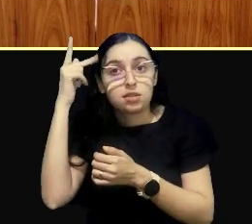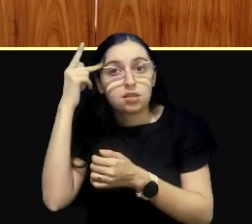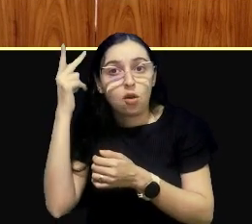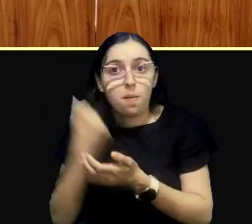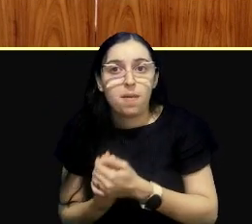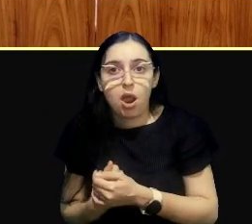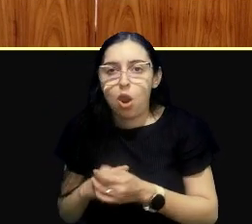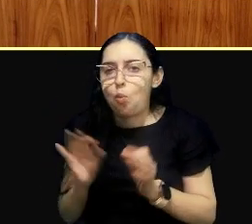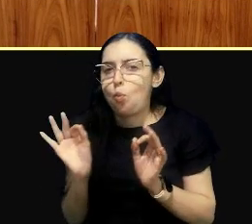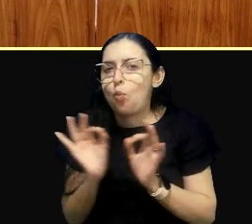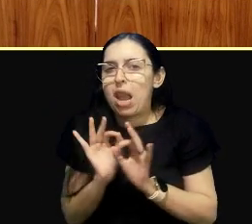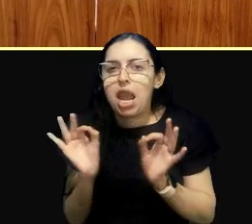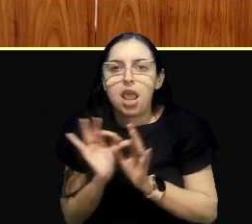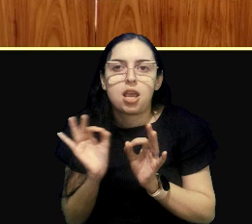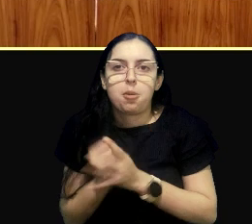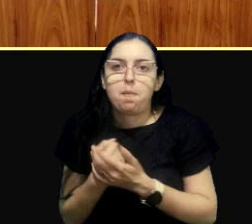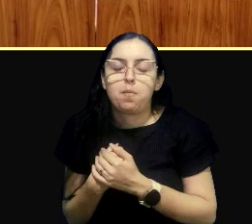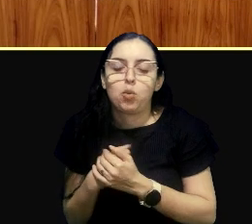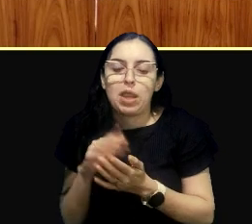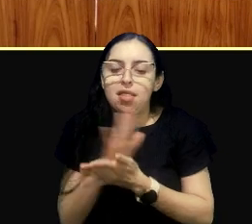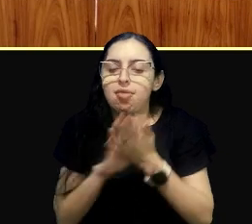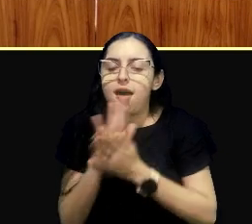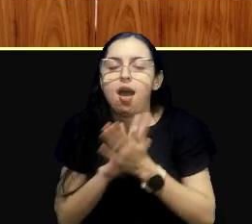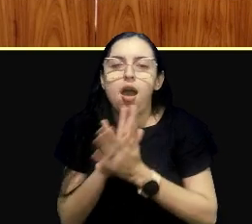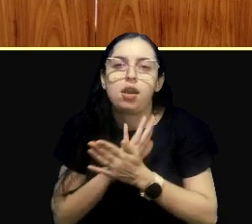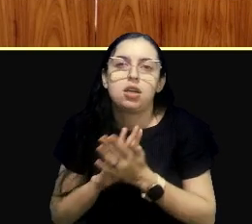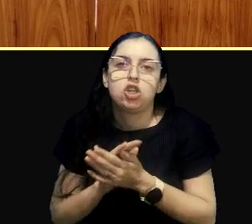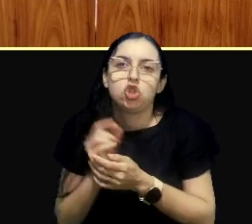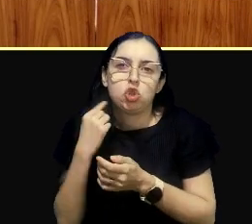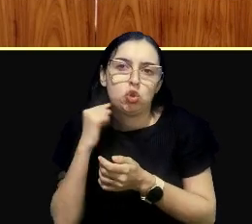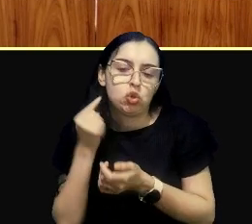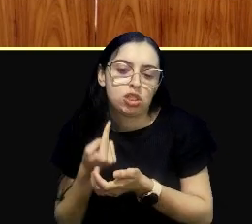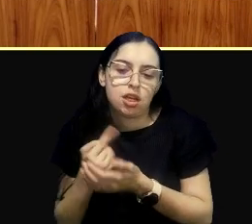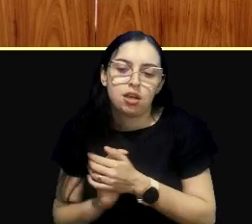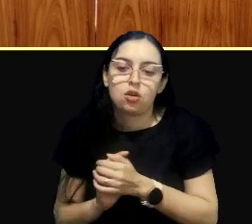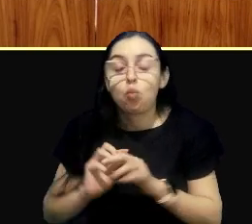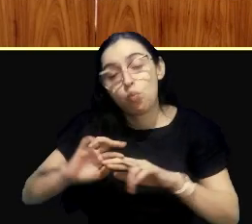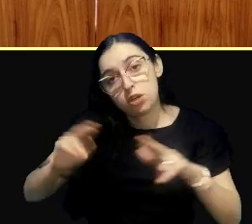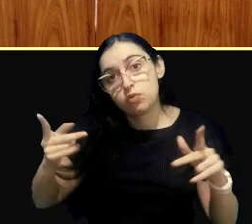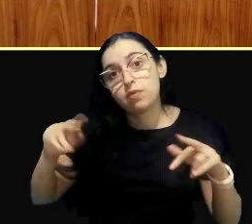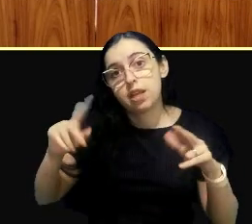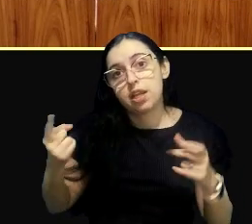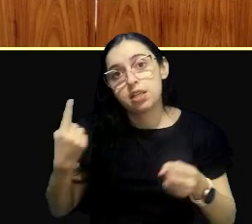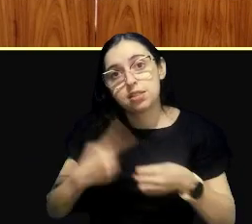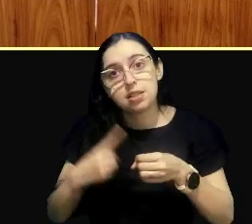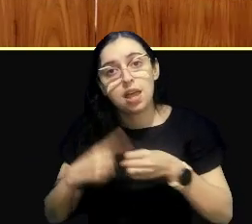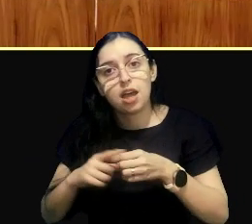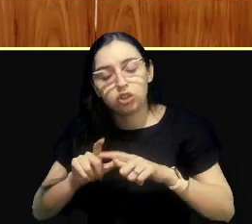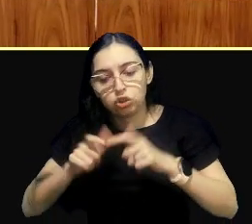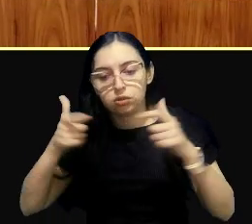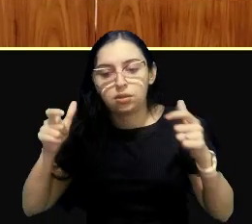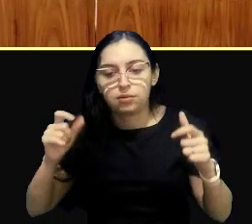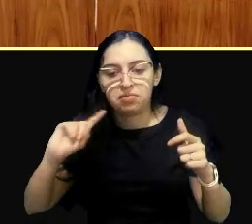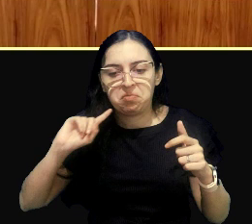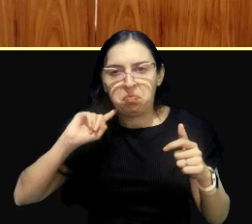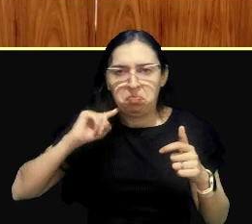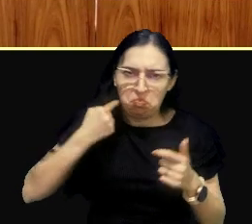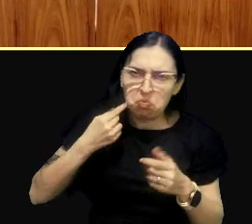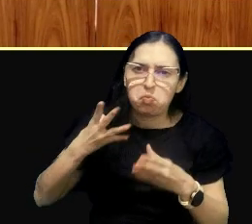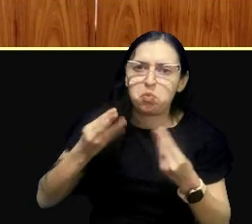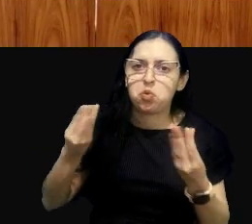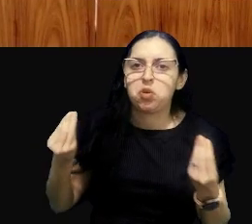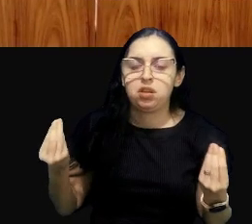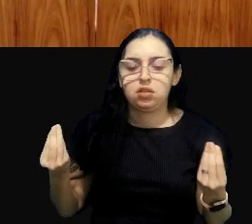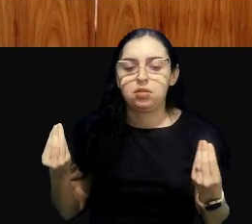limpíssimo, ou o contrário, sempre nas maiores cidades os rios serem poluídos, não tem isso. É